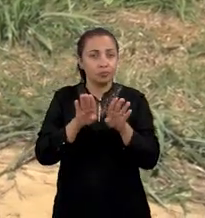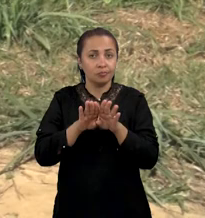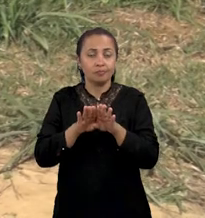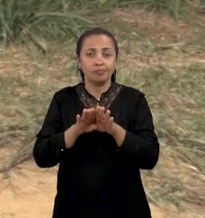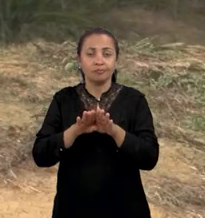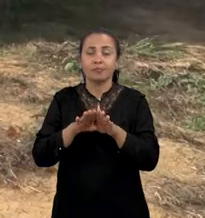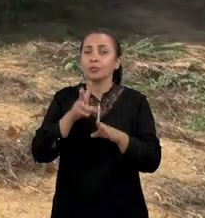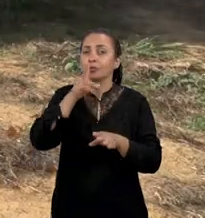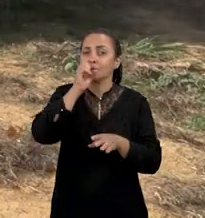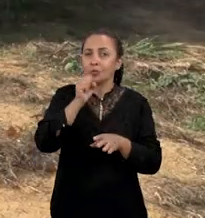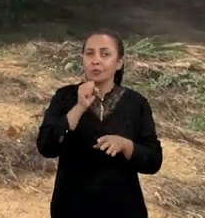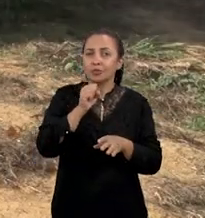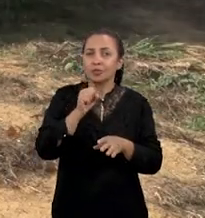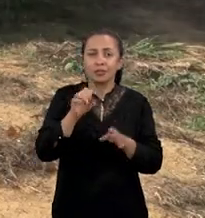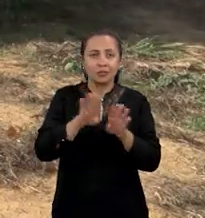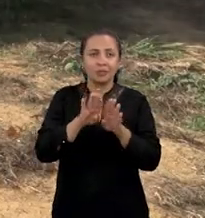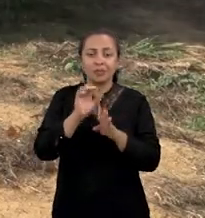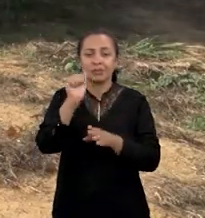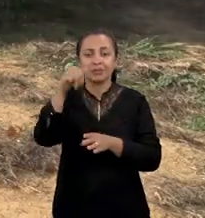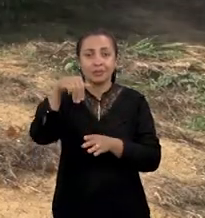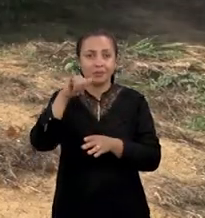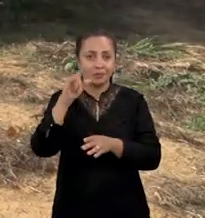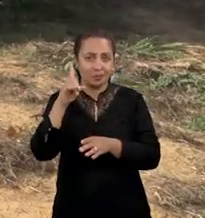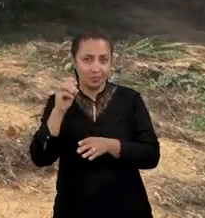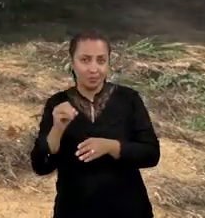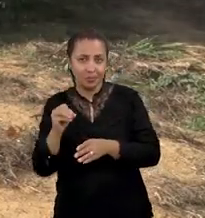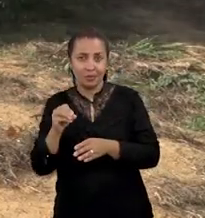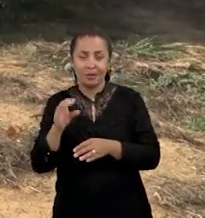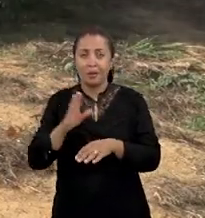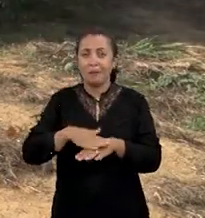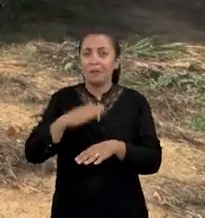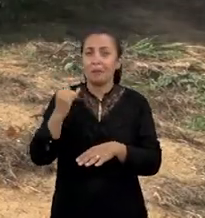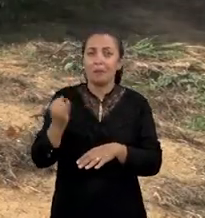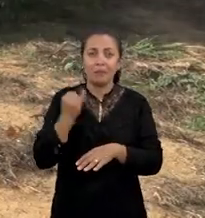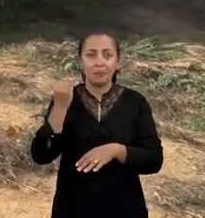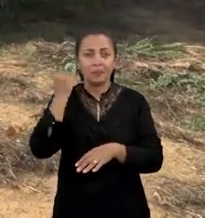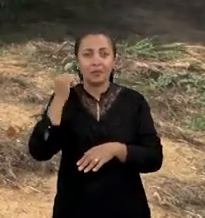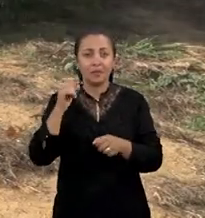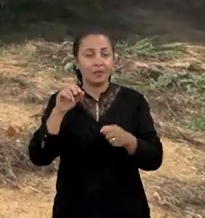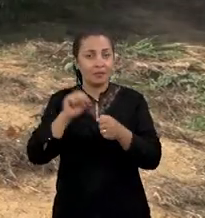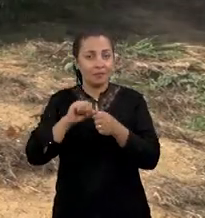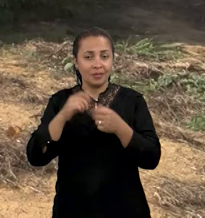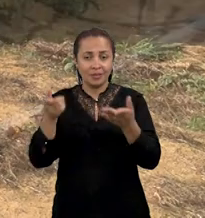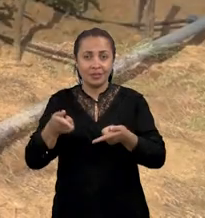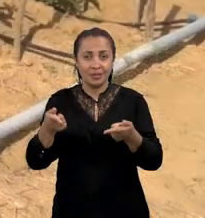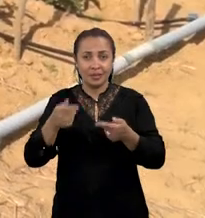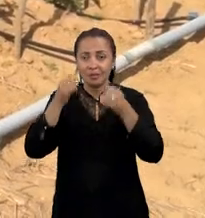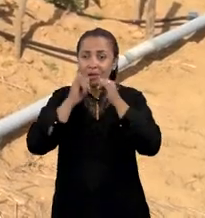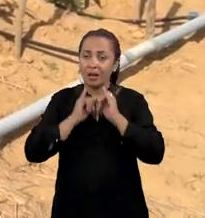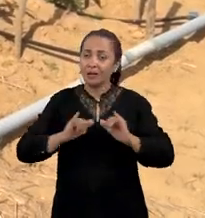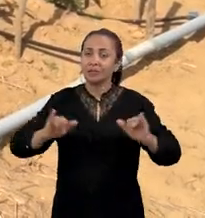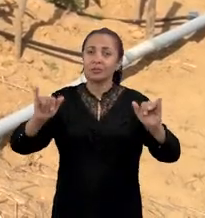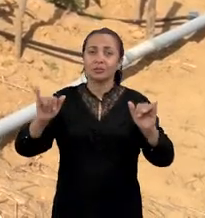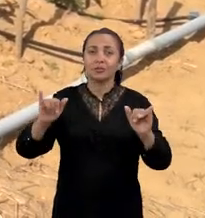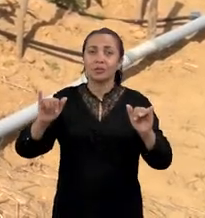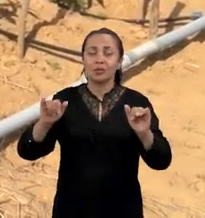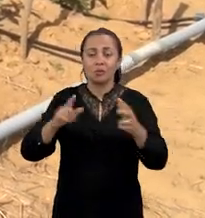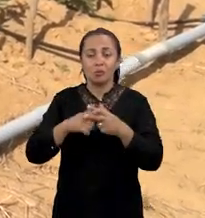também como um bom potencial de teor de amido. A principal finalidade que a gente faz aqui é para divulgar para os